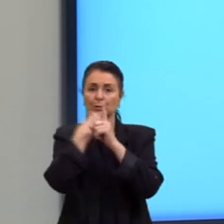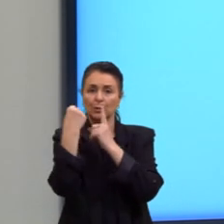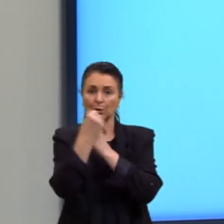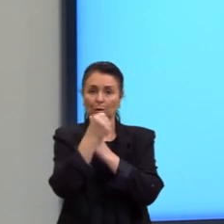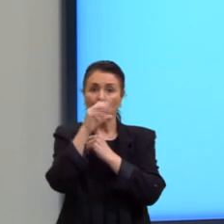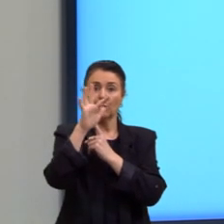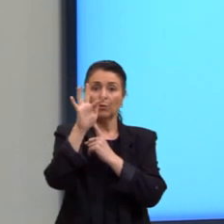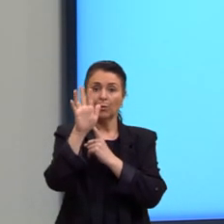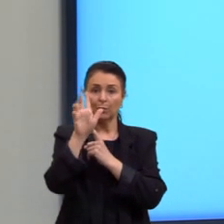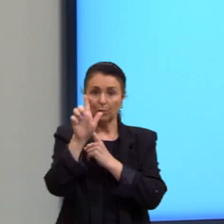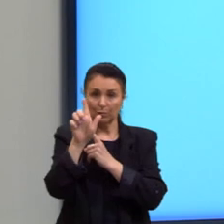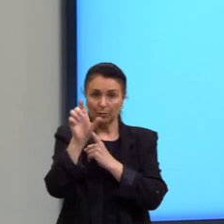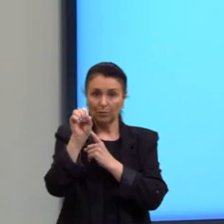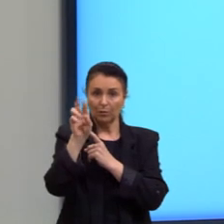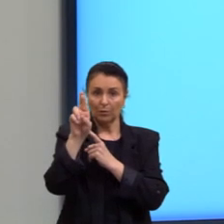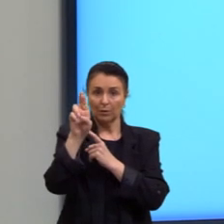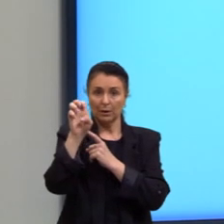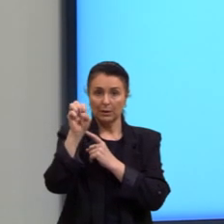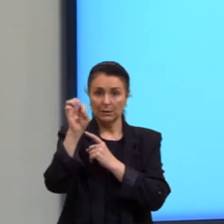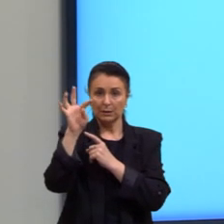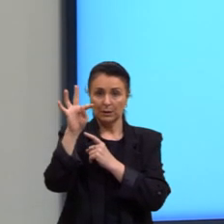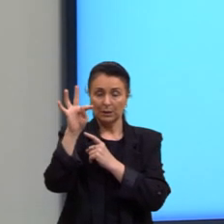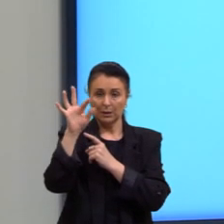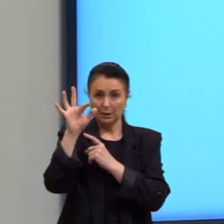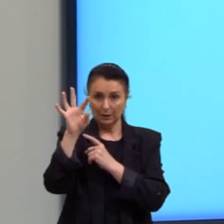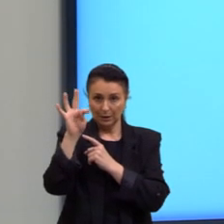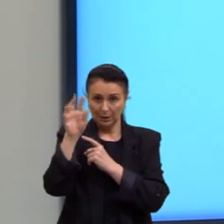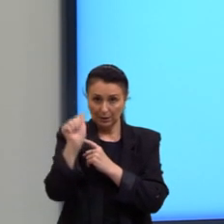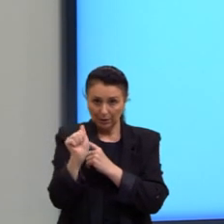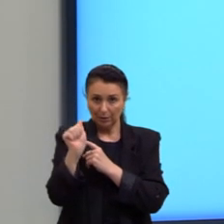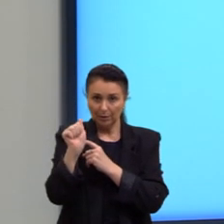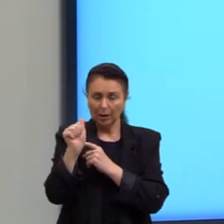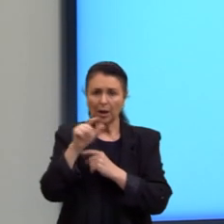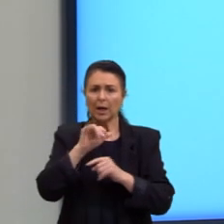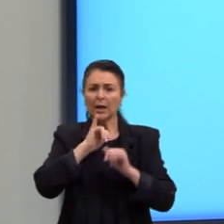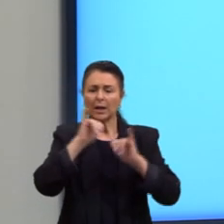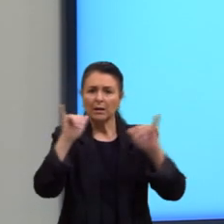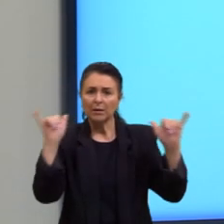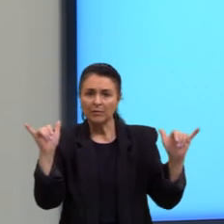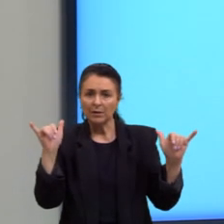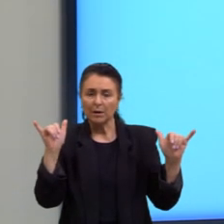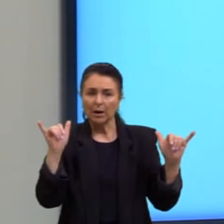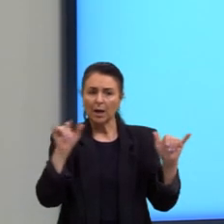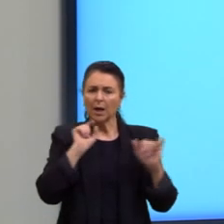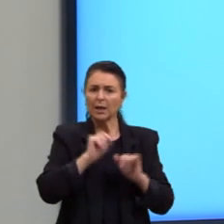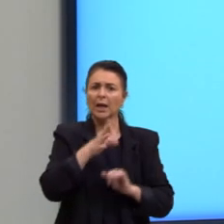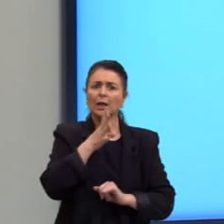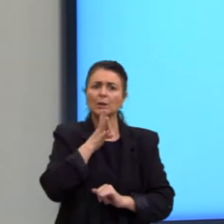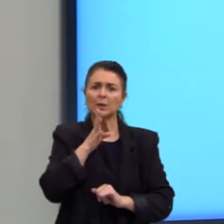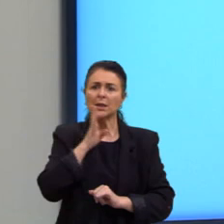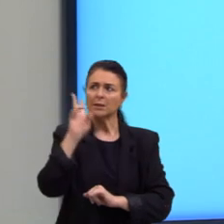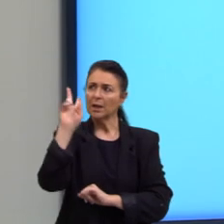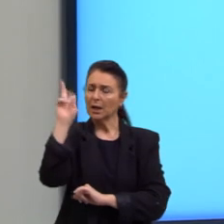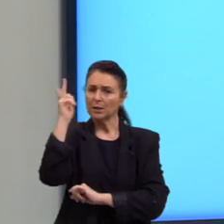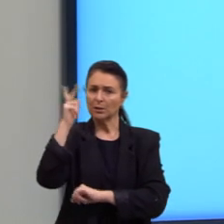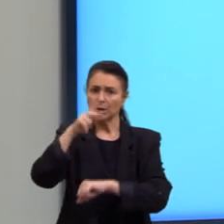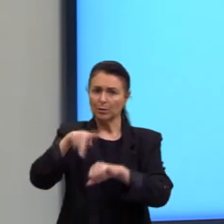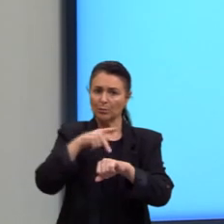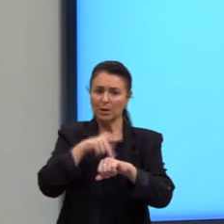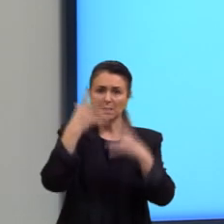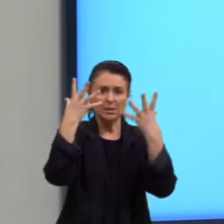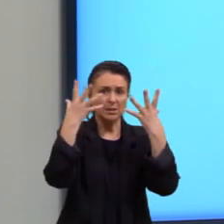nação com acesso a uma educação de qualidade não sujeitaria seu povo a condições de precária